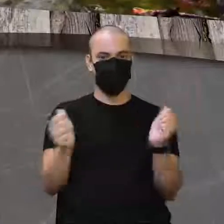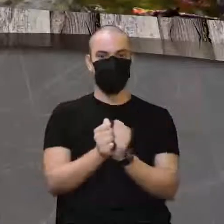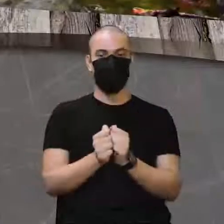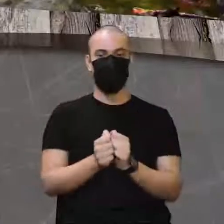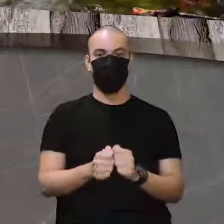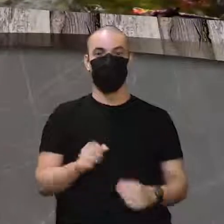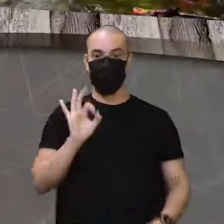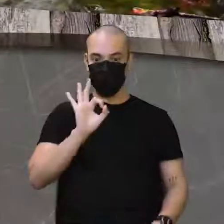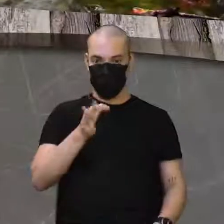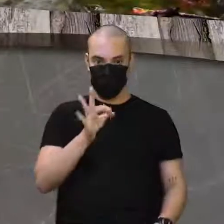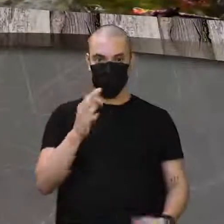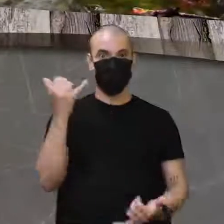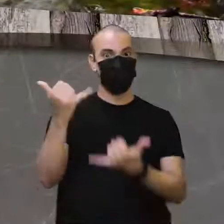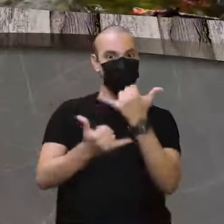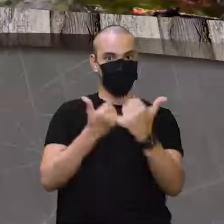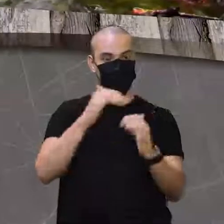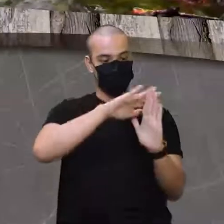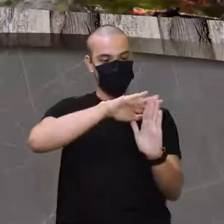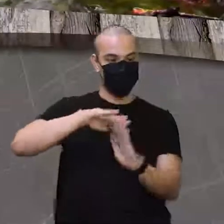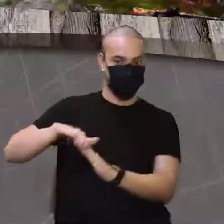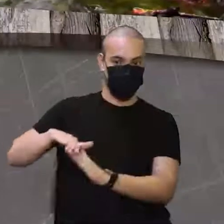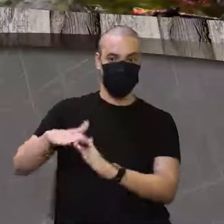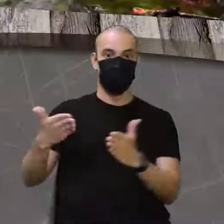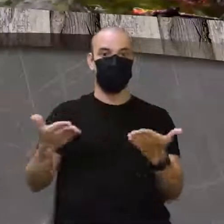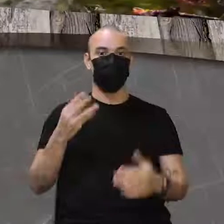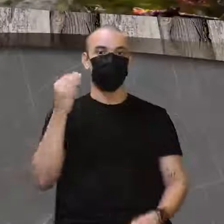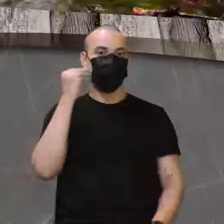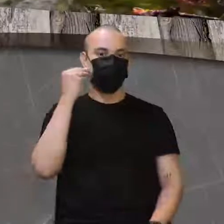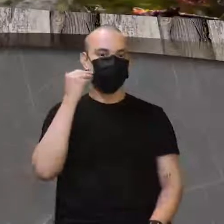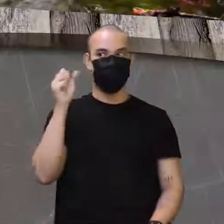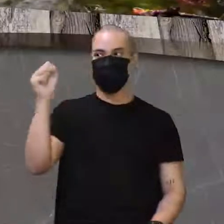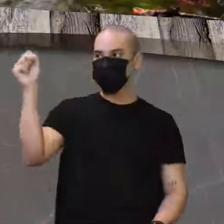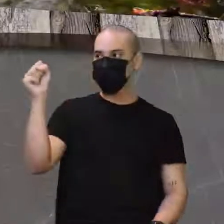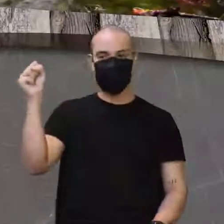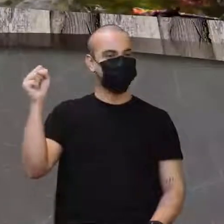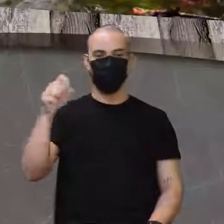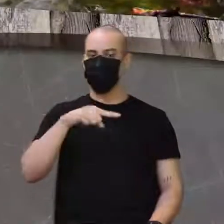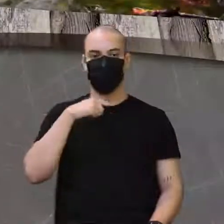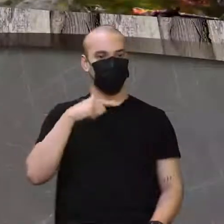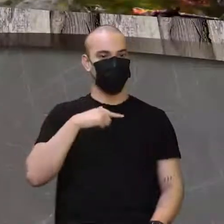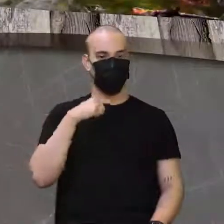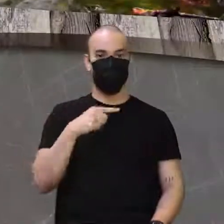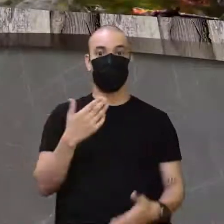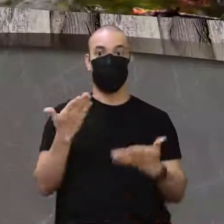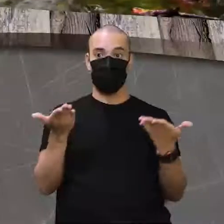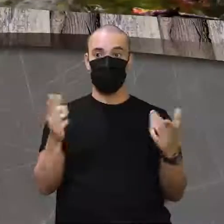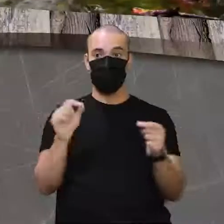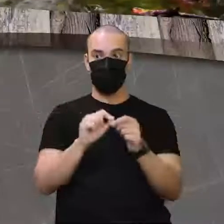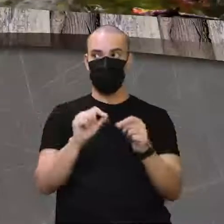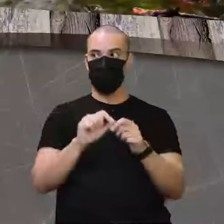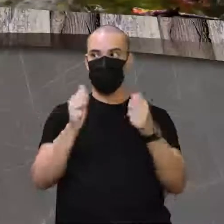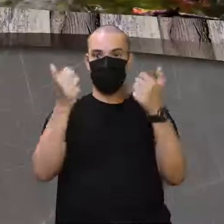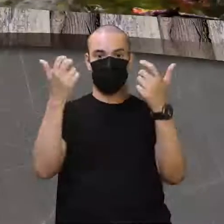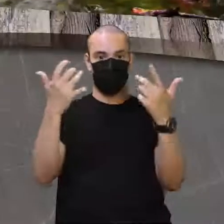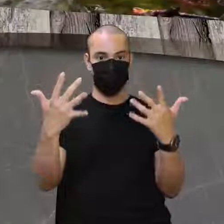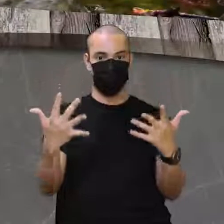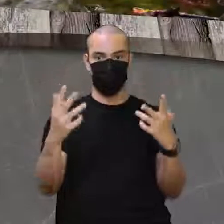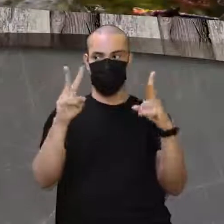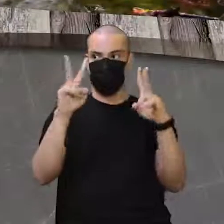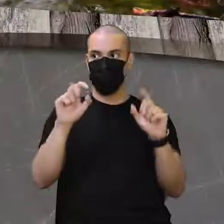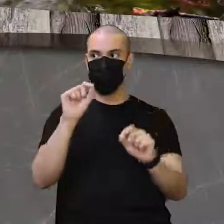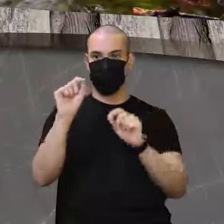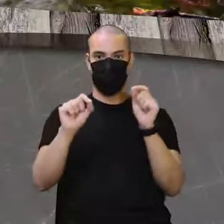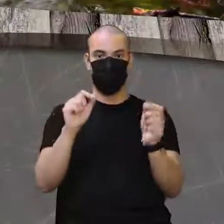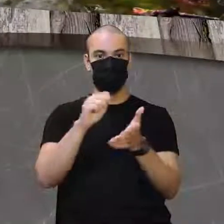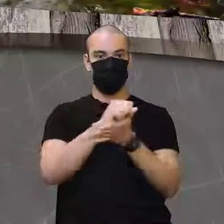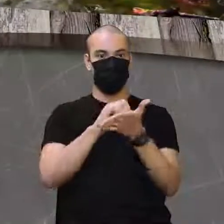Vamos lá, gente. Brincadeiras à parte. Tentei, né? Pegar a mão do Vitor, mas não deu. Nós vamos falar, então, agora sobre as